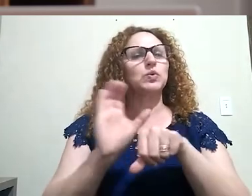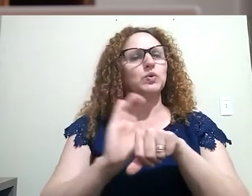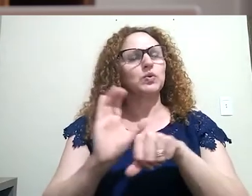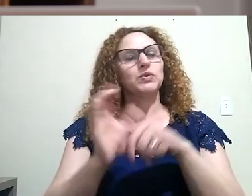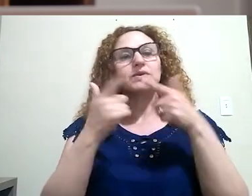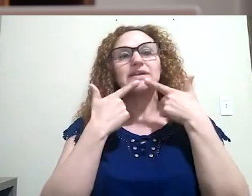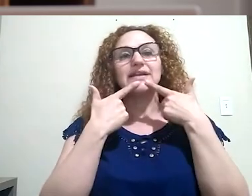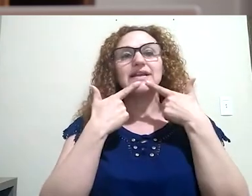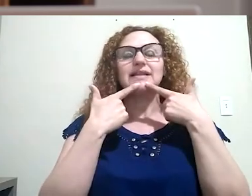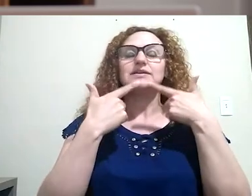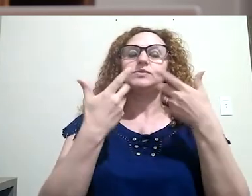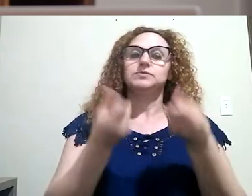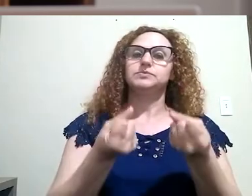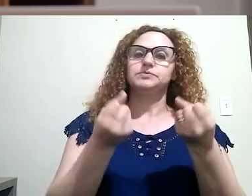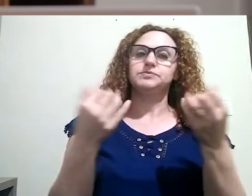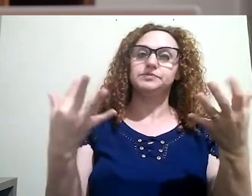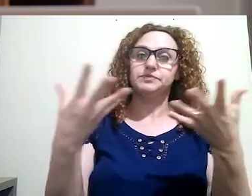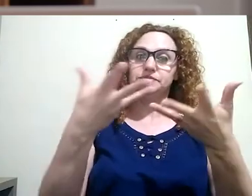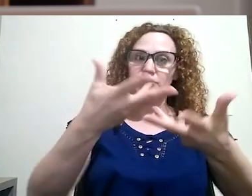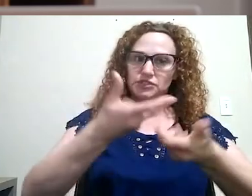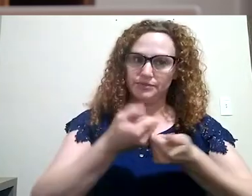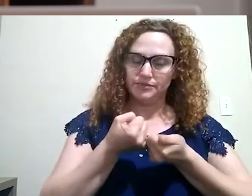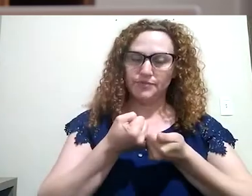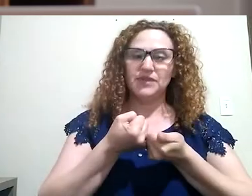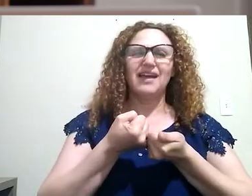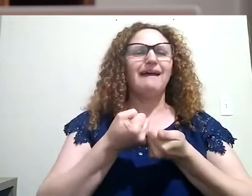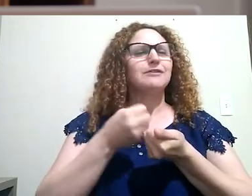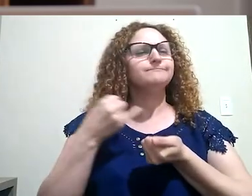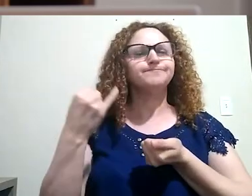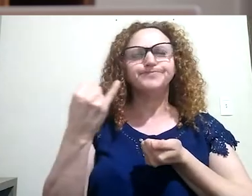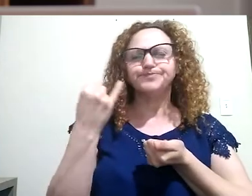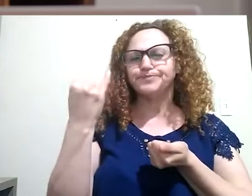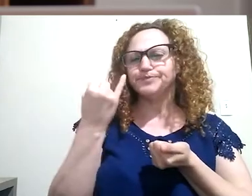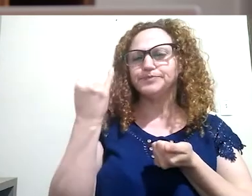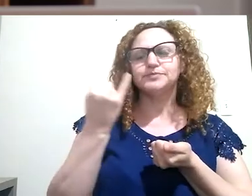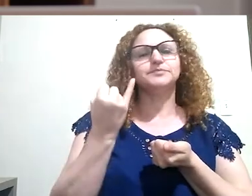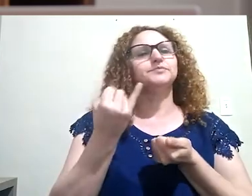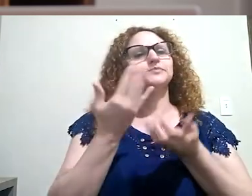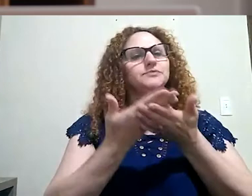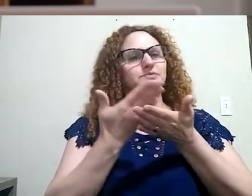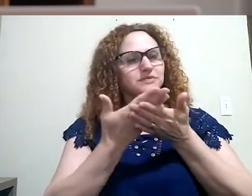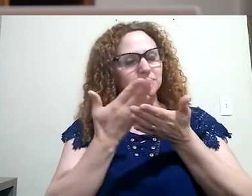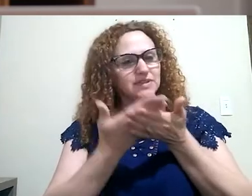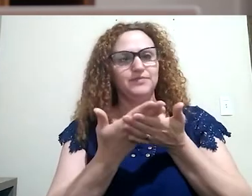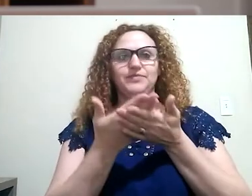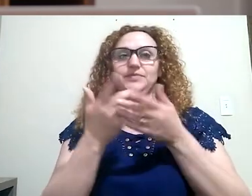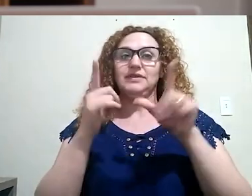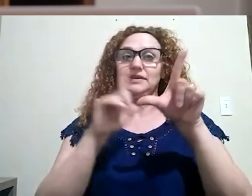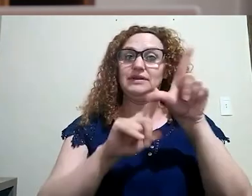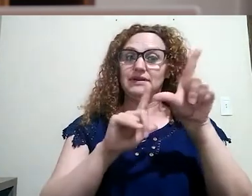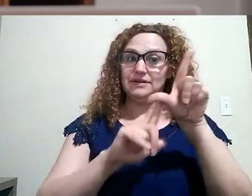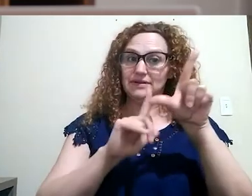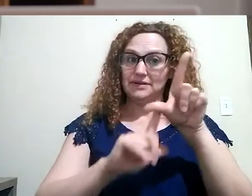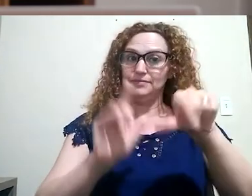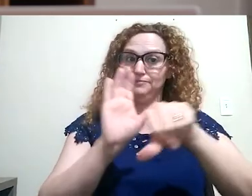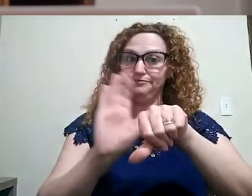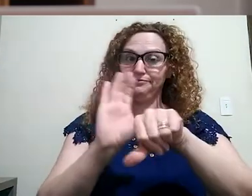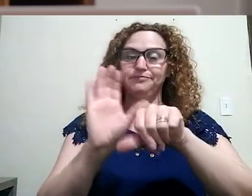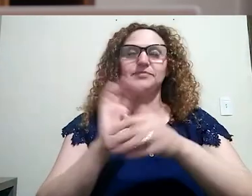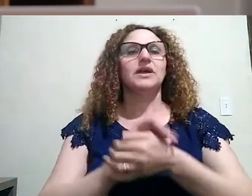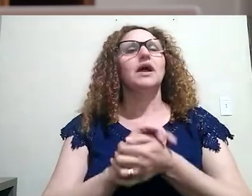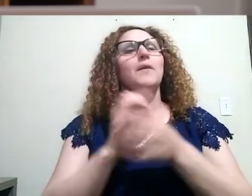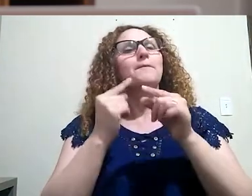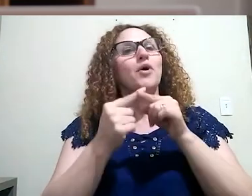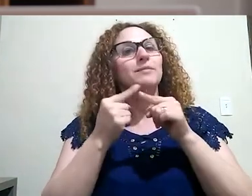de linguística geral são essenciais para o estudante de letras porque essas noções embasam